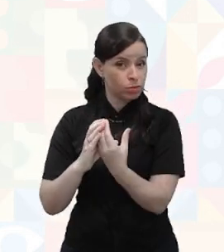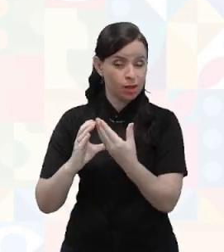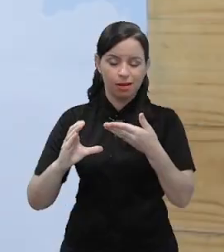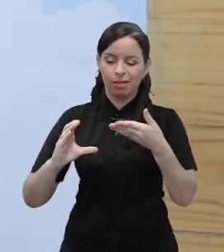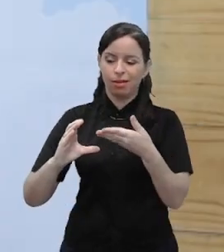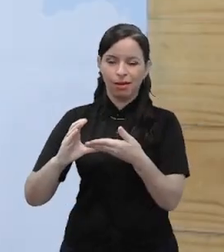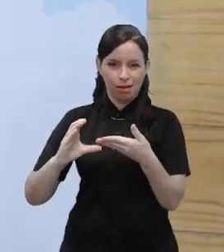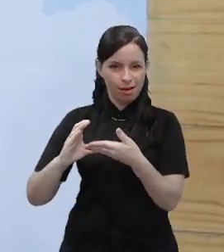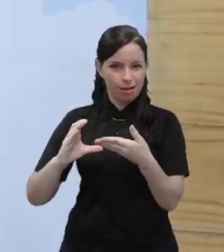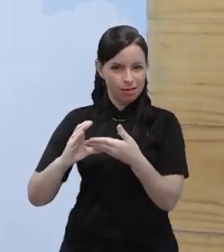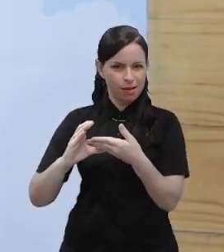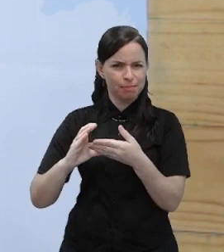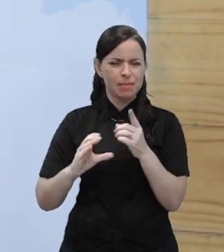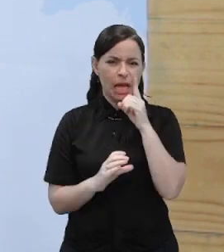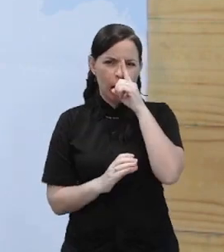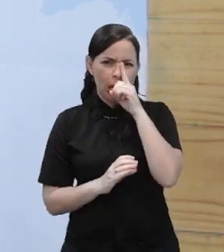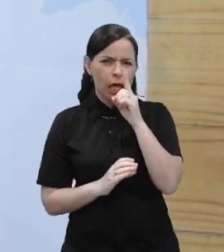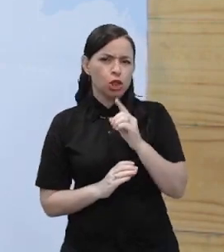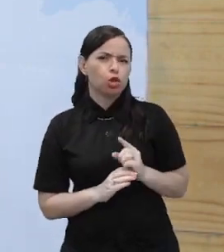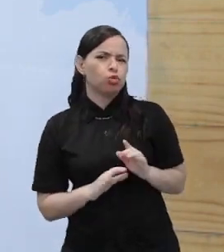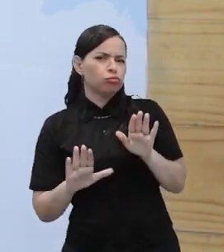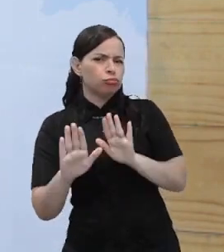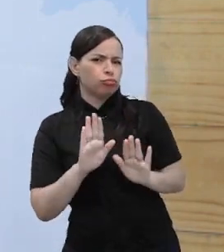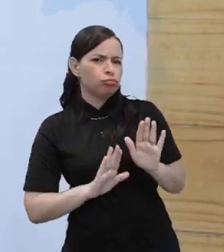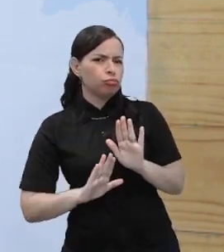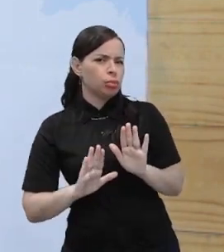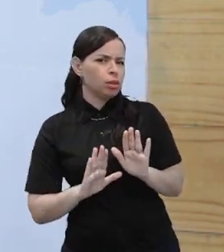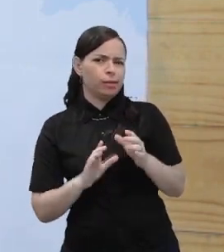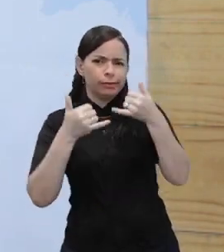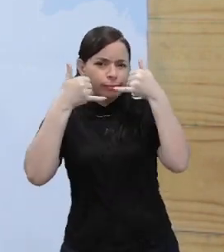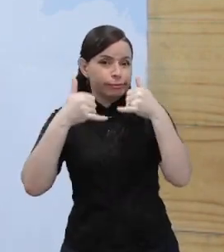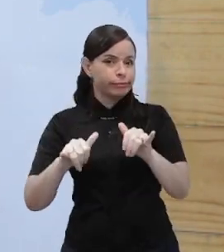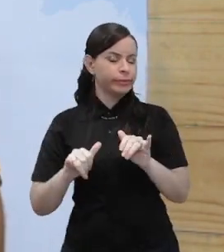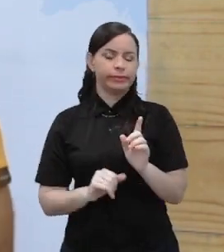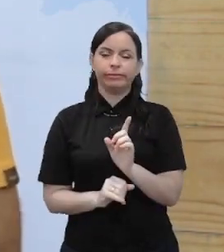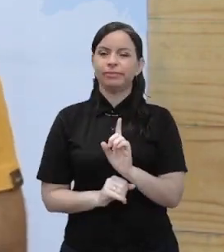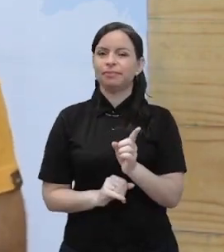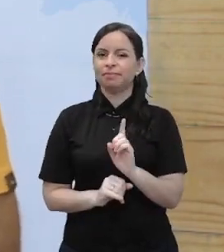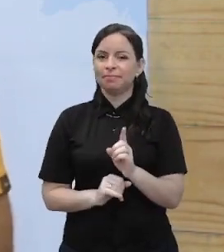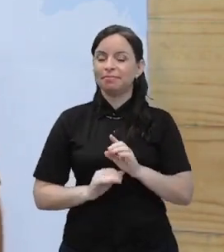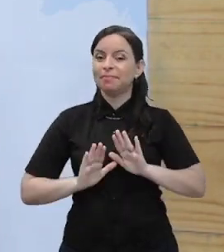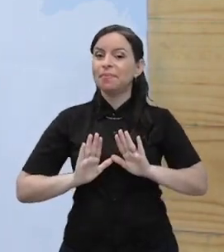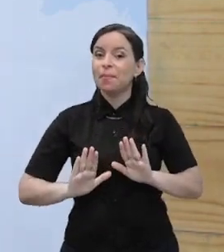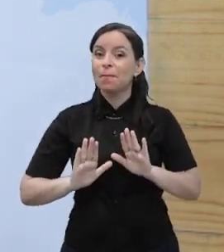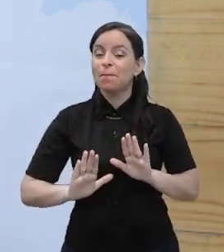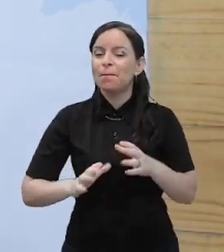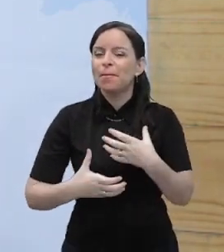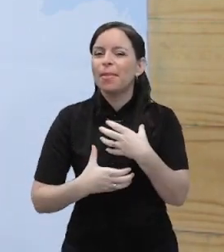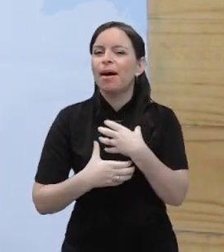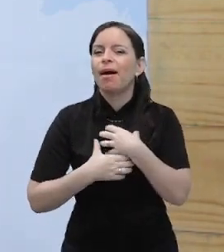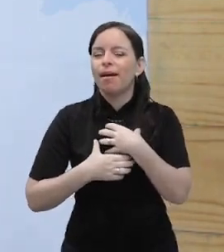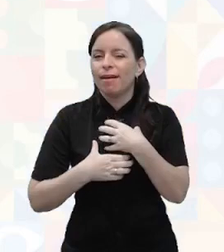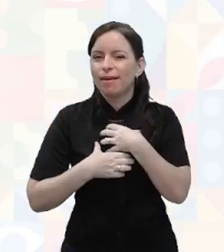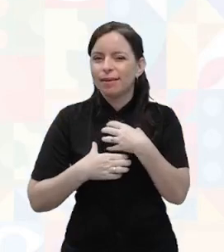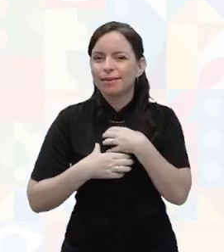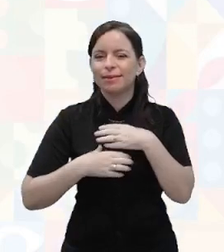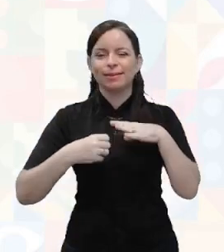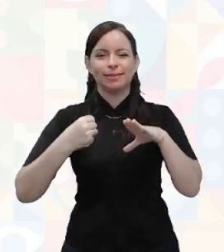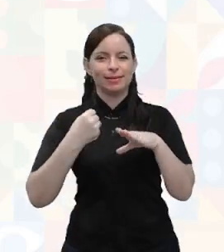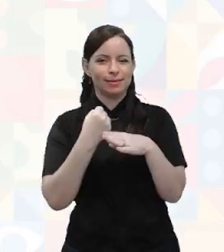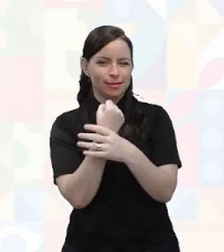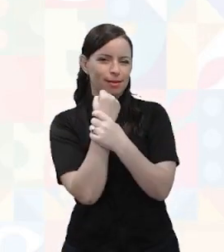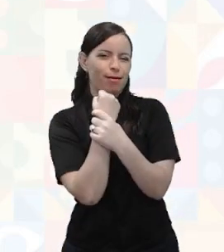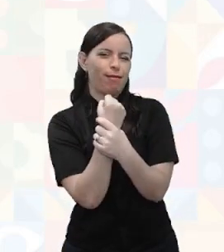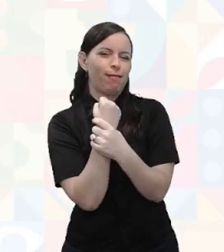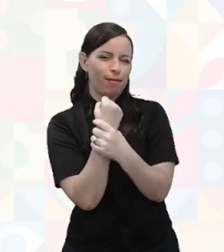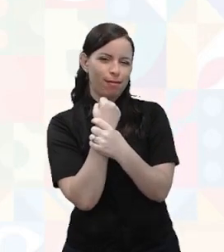não vai eliminar os riscos sociais que todos nós enfrentamos, nem tampouco vai diminuí-los, mas vai nos